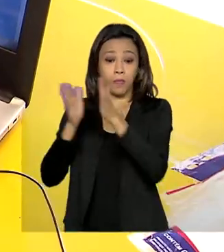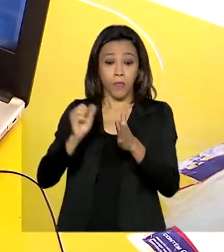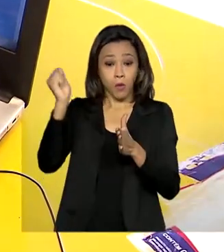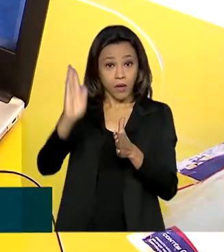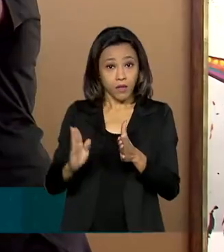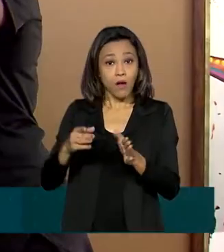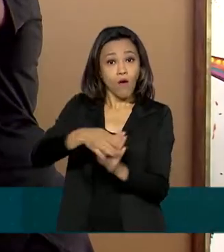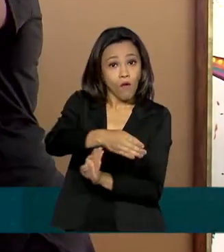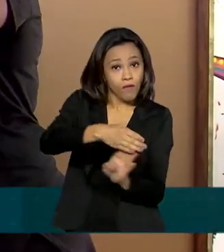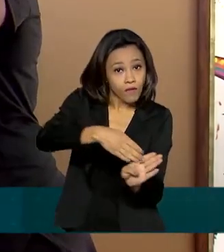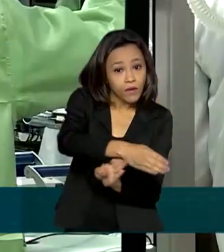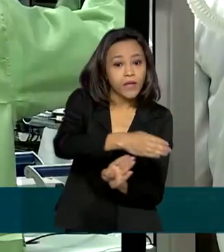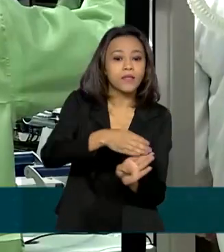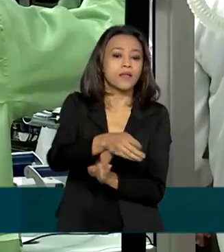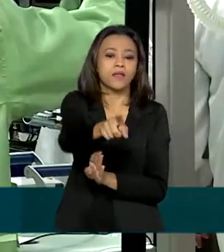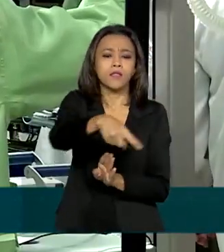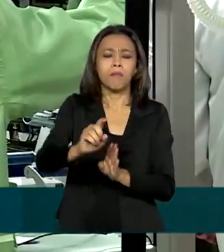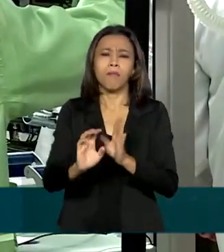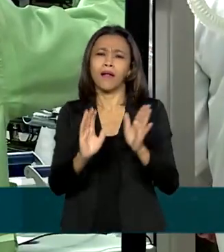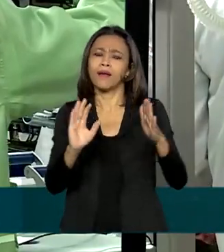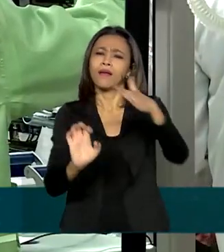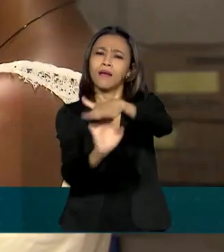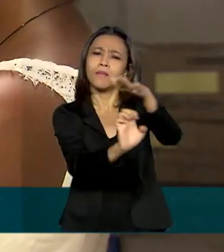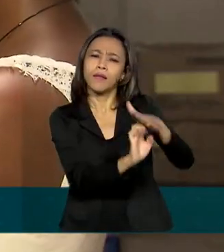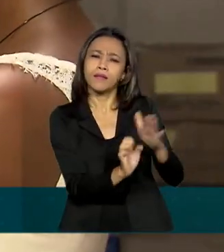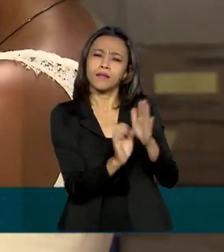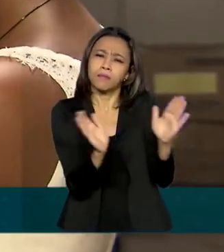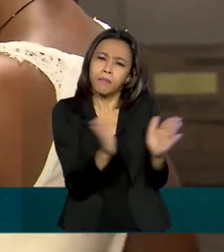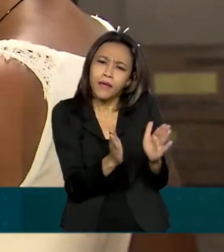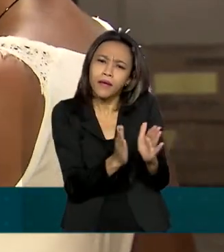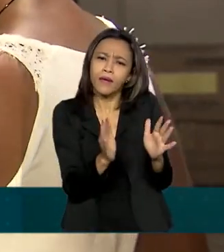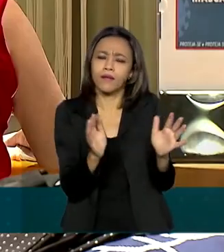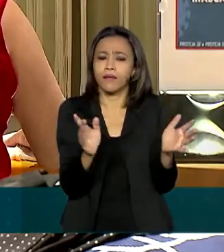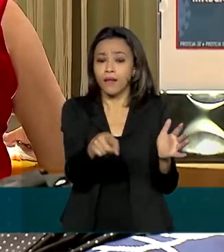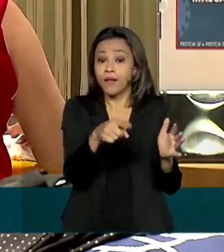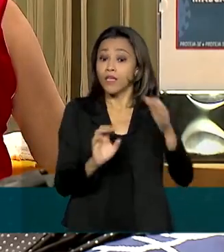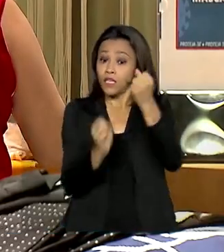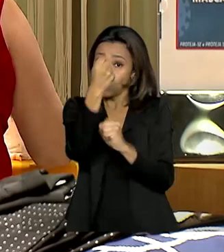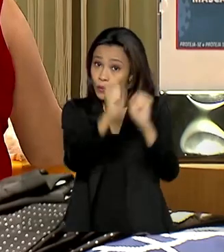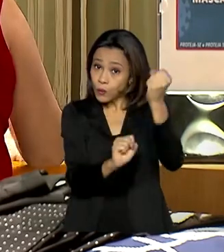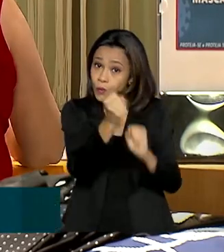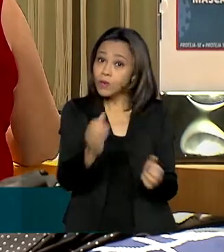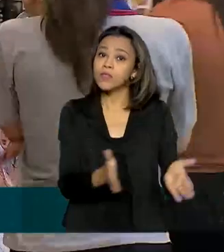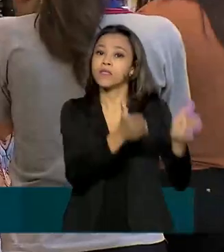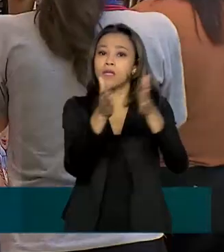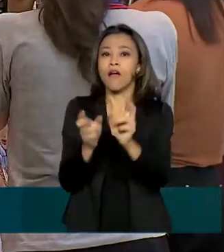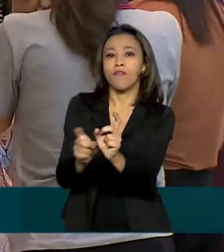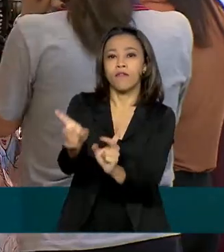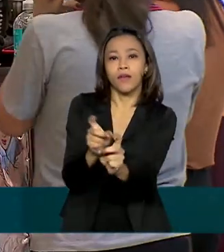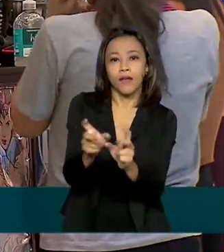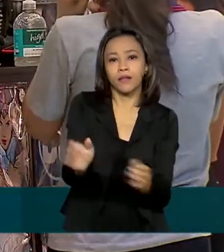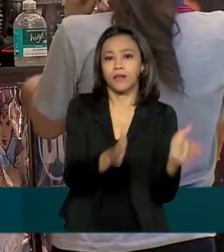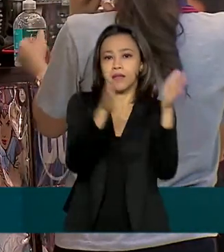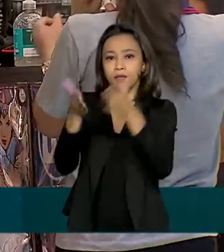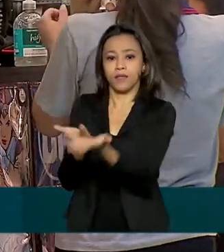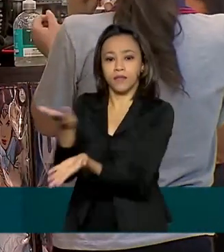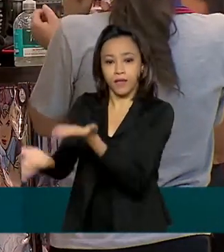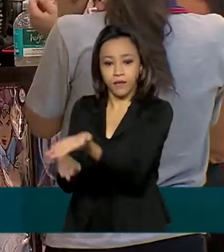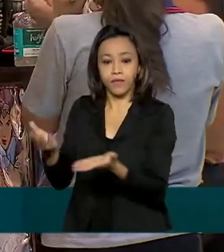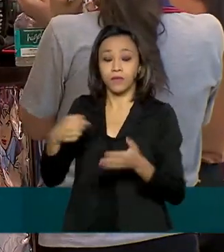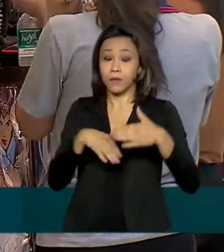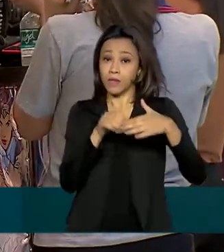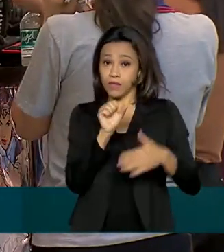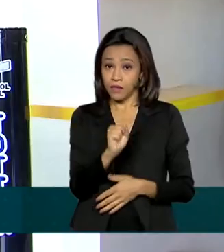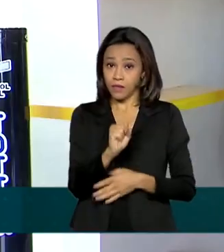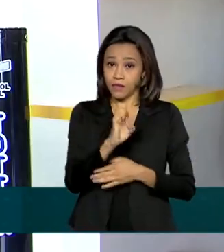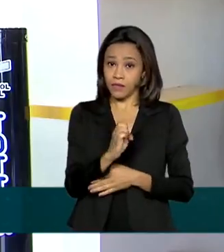especializada para pequenas e médias empresas dos setores da indústria, comércio e serviços. Agentes do Sebrae e Senai,